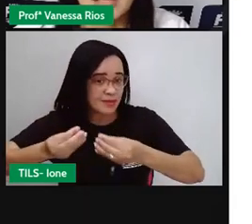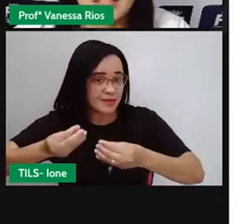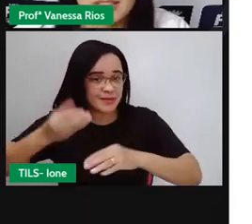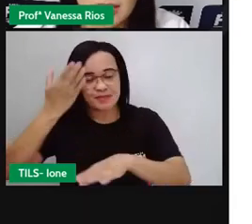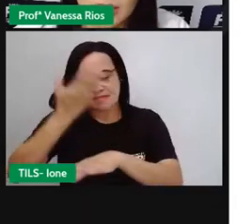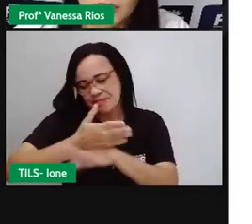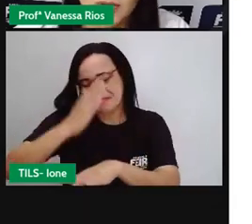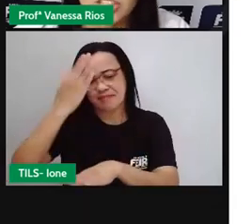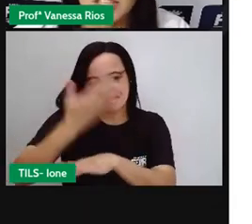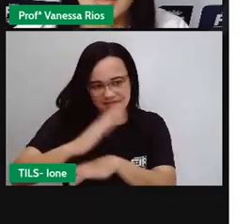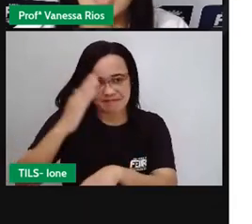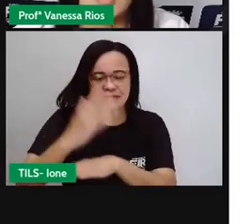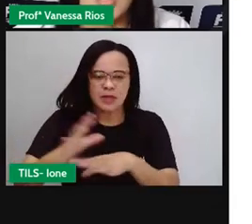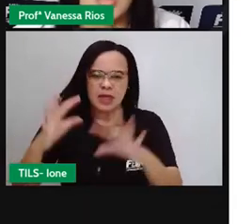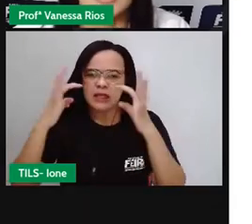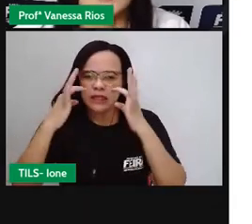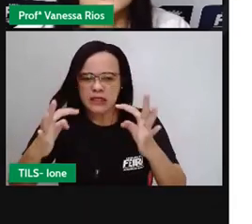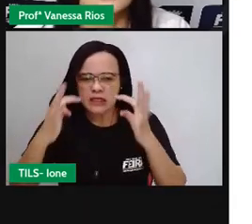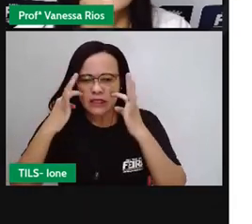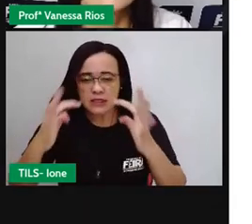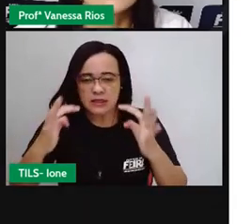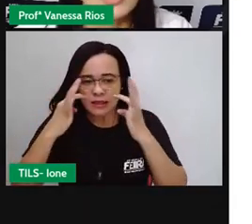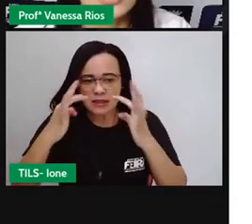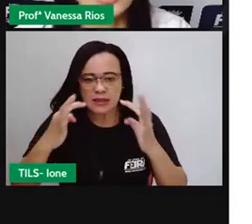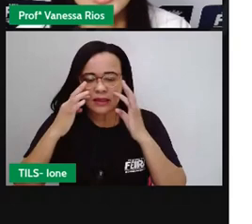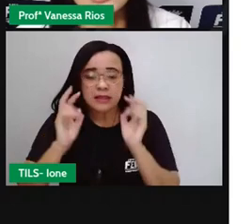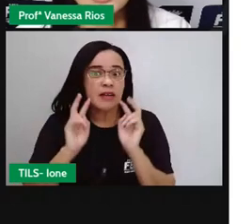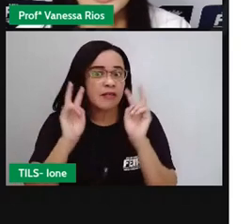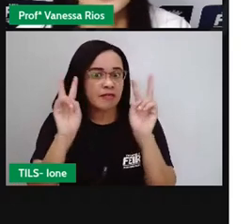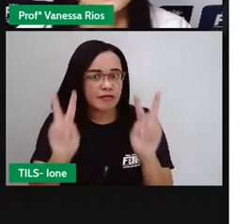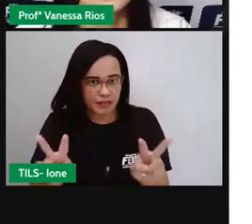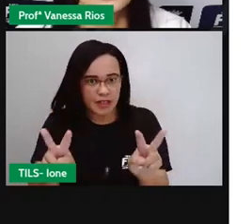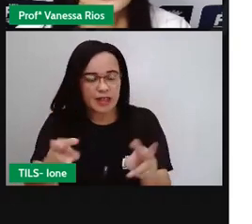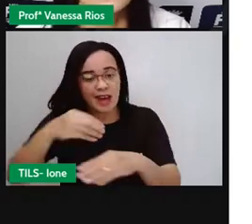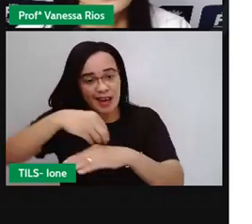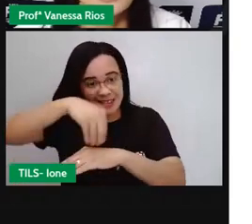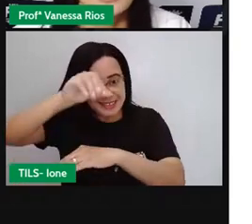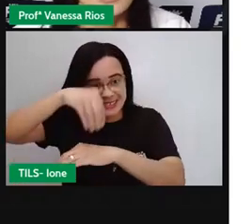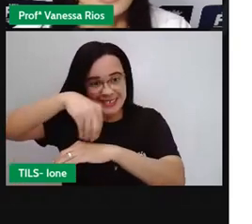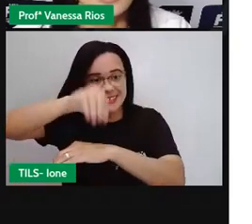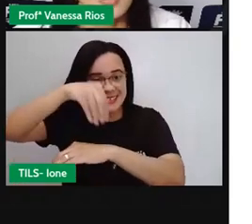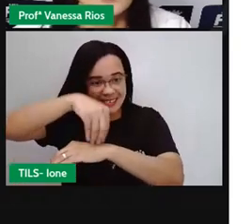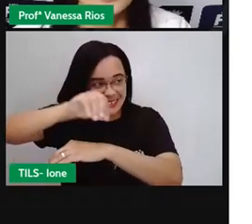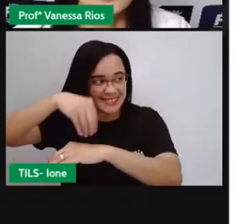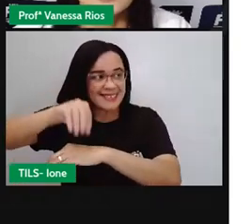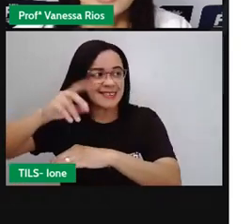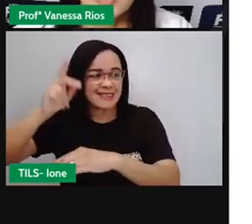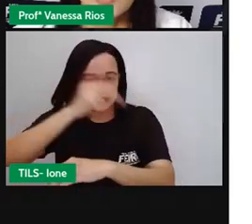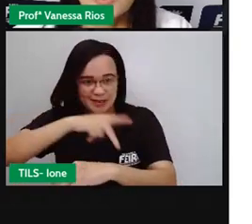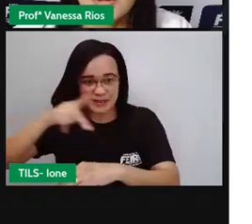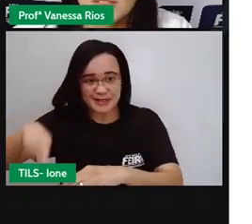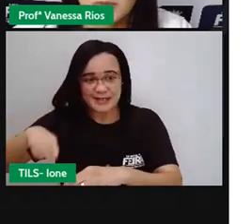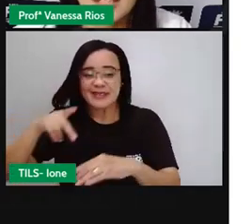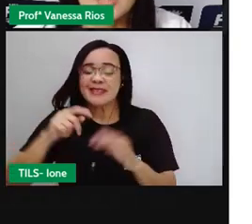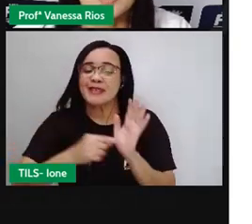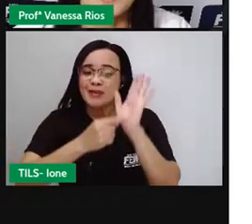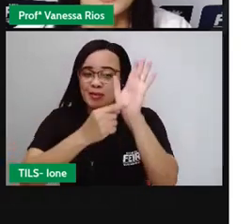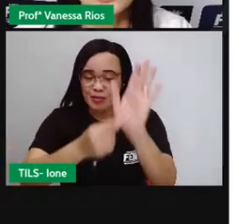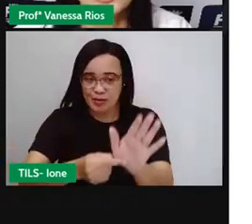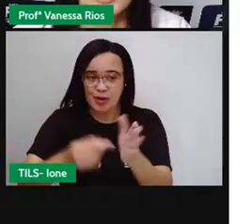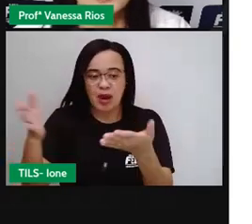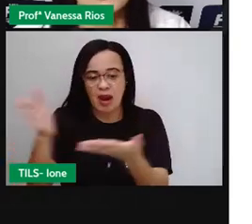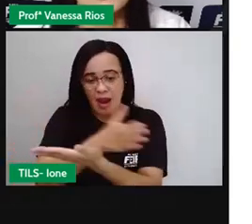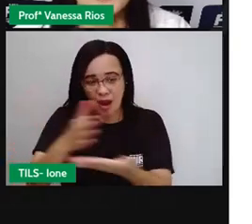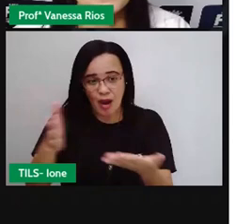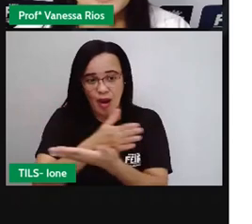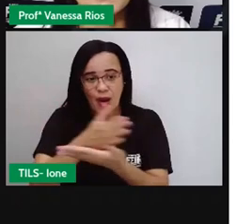tendo atenção e prestando, aí, observando as dicas, né, que a PRO deu, a PRO trouxe aqui algumas situações para